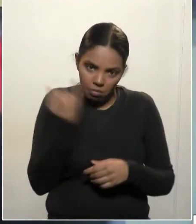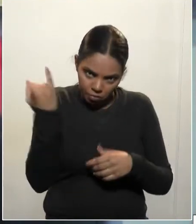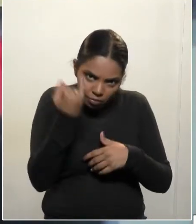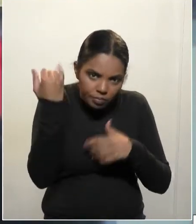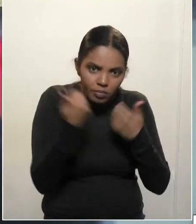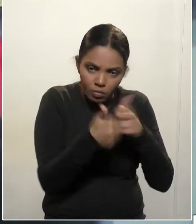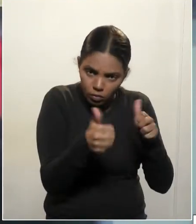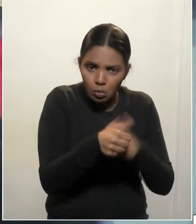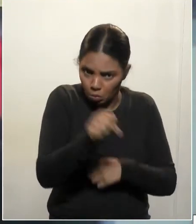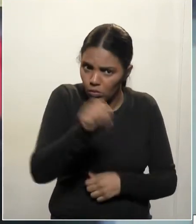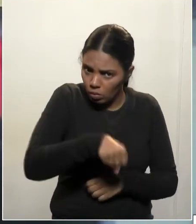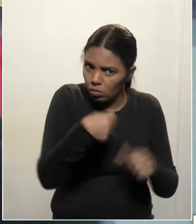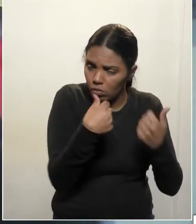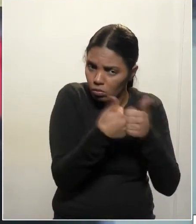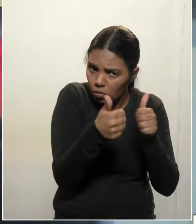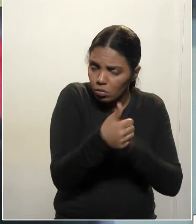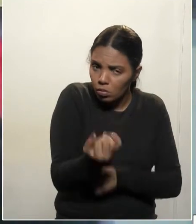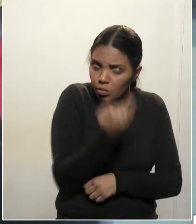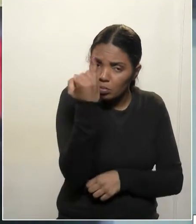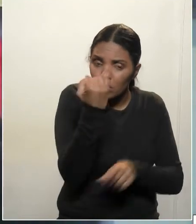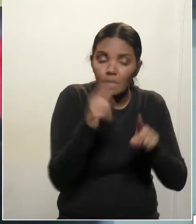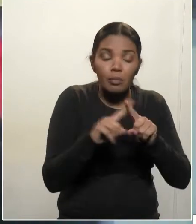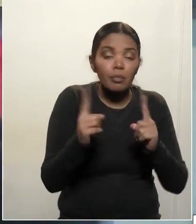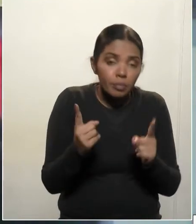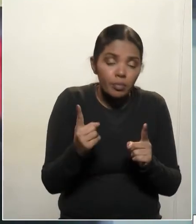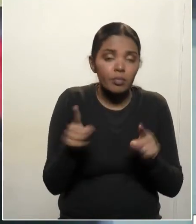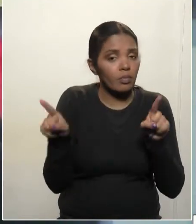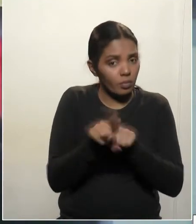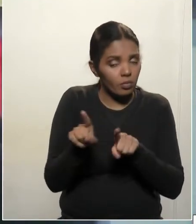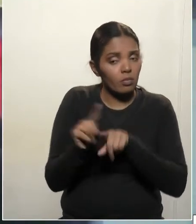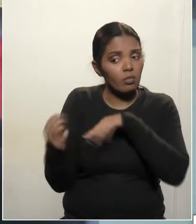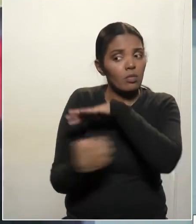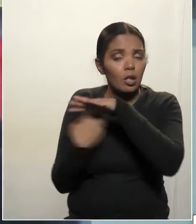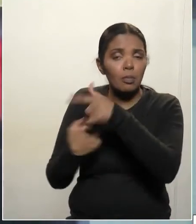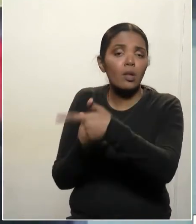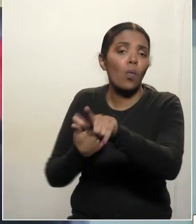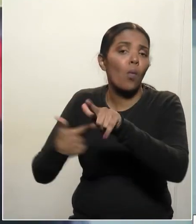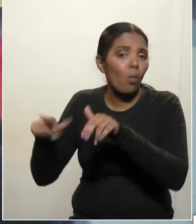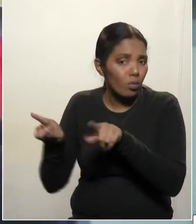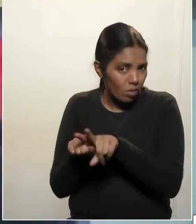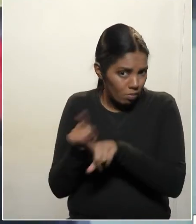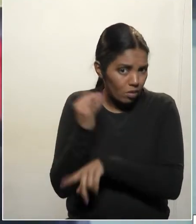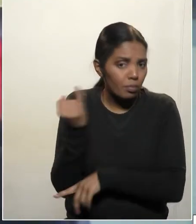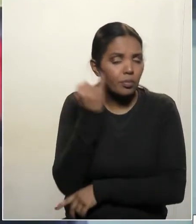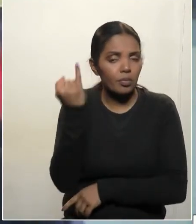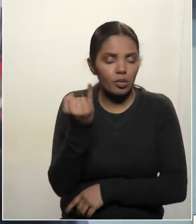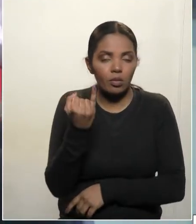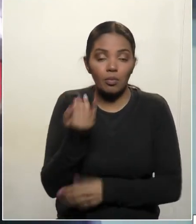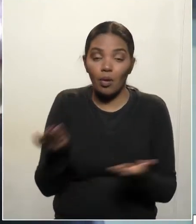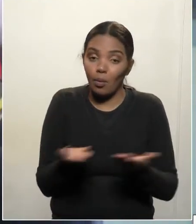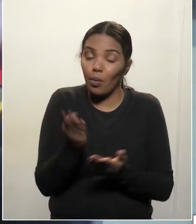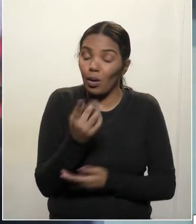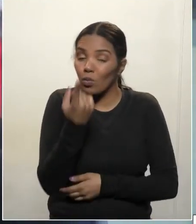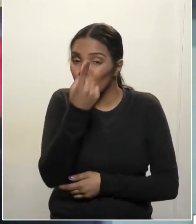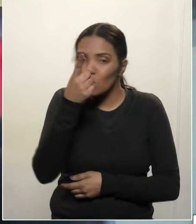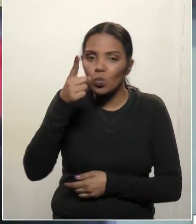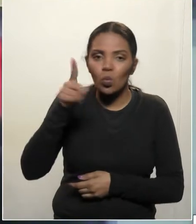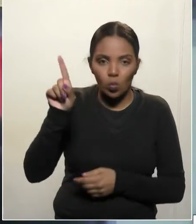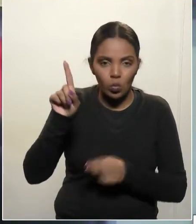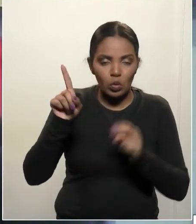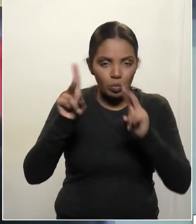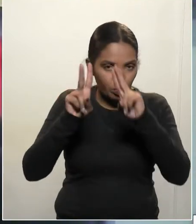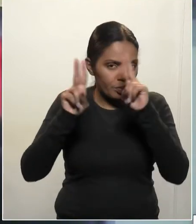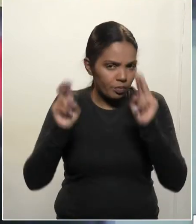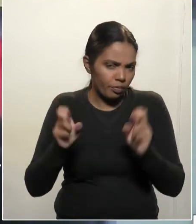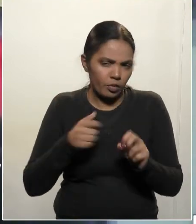importante. Agora, o transporte é importante, mas também são importantes as outras empresas. Eu quero fazer uma última consideração, que não tem a ver com o transporte,